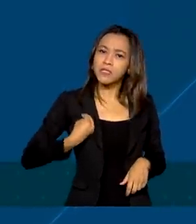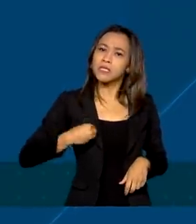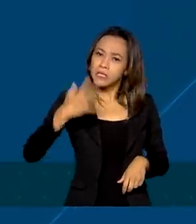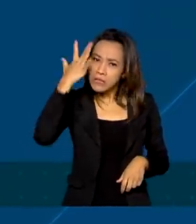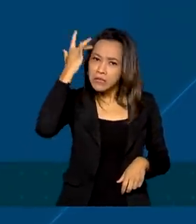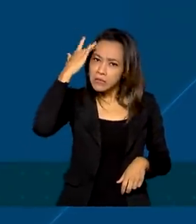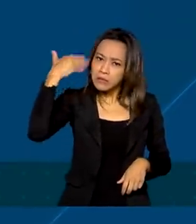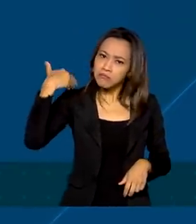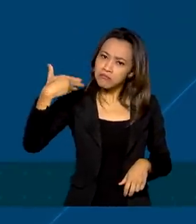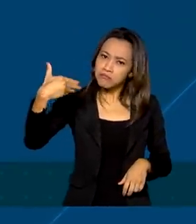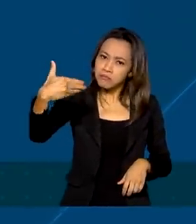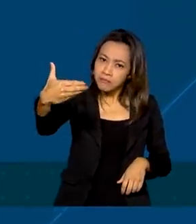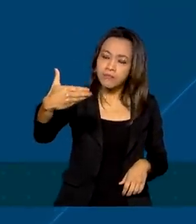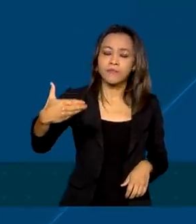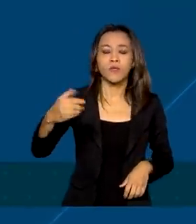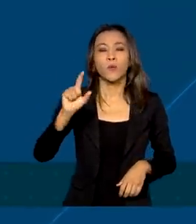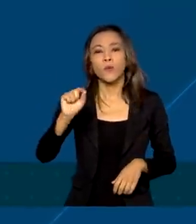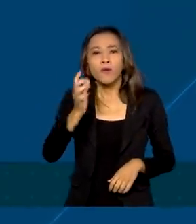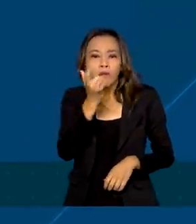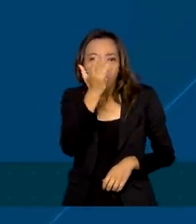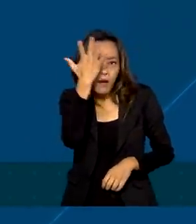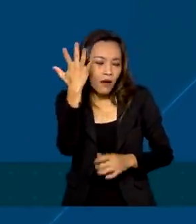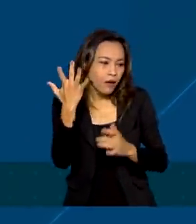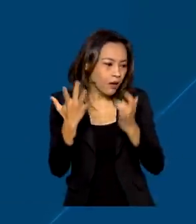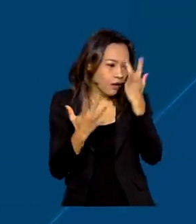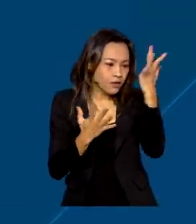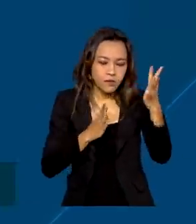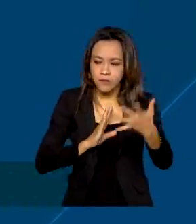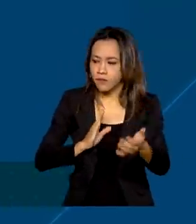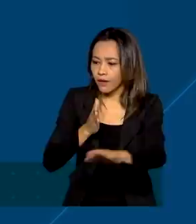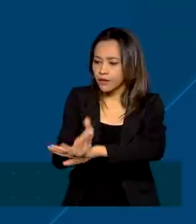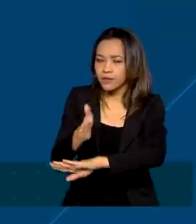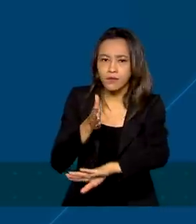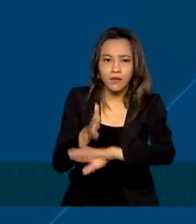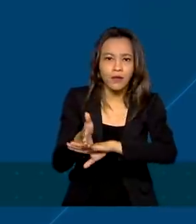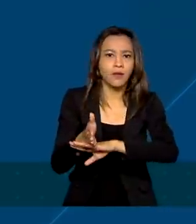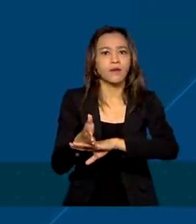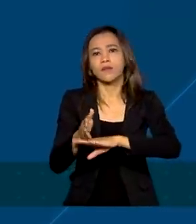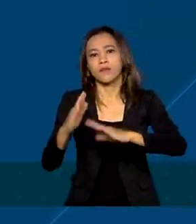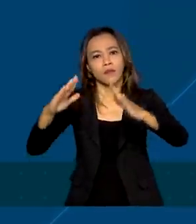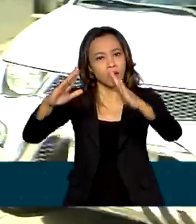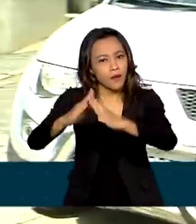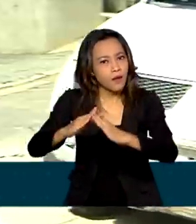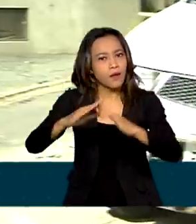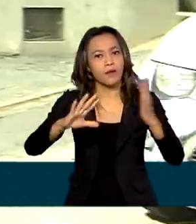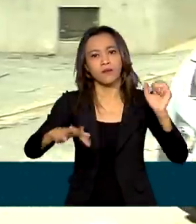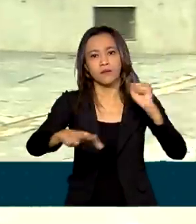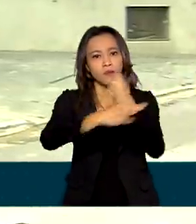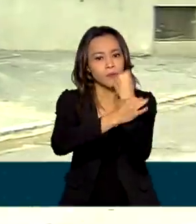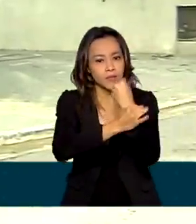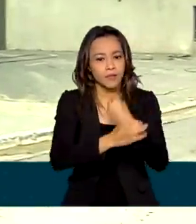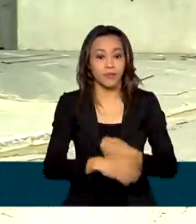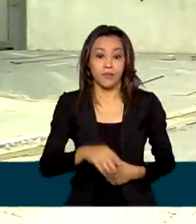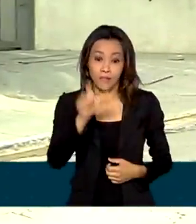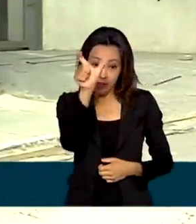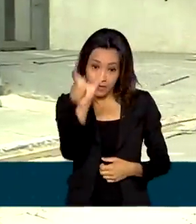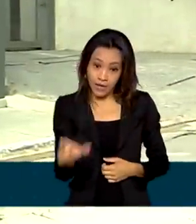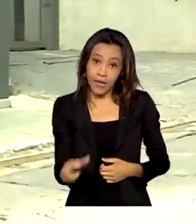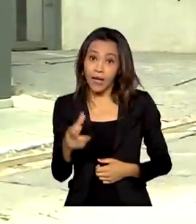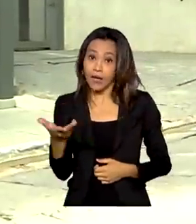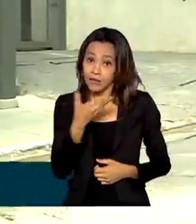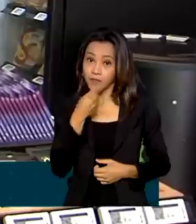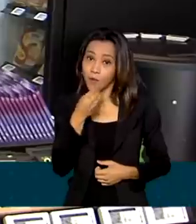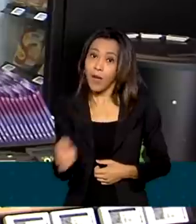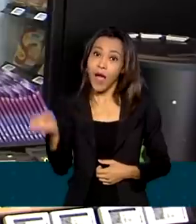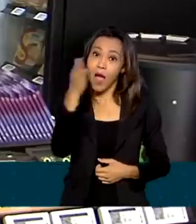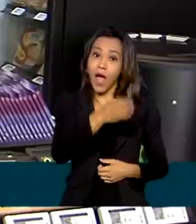muito mais facilidade no acesso à nossa residência, na segurança. Da casa do Peterson para a loja de